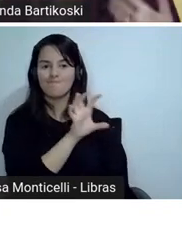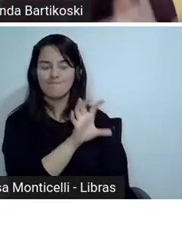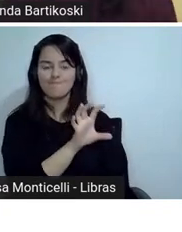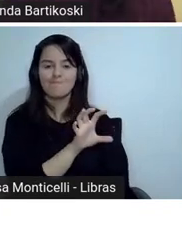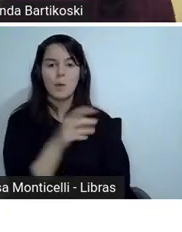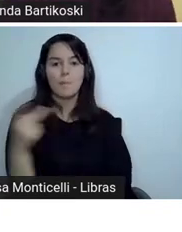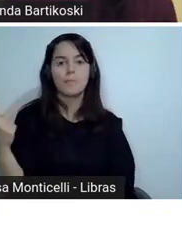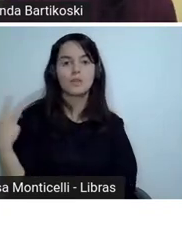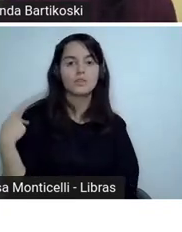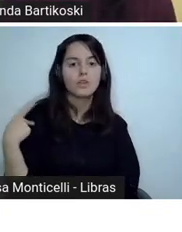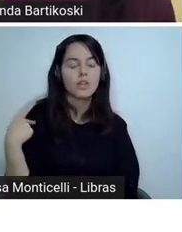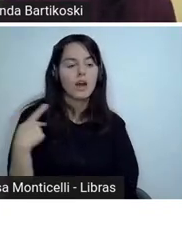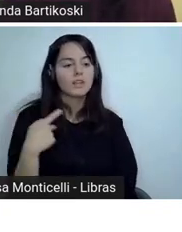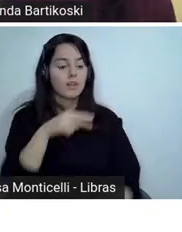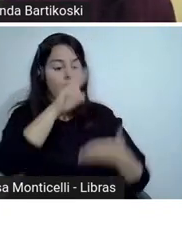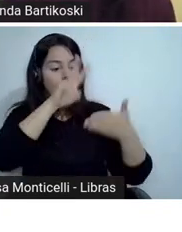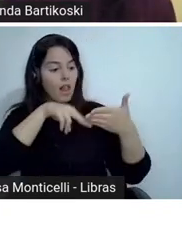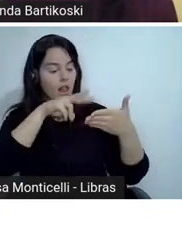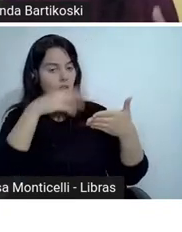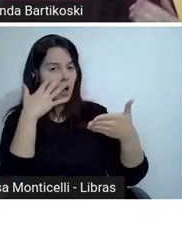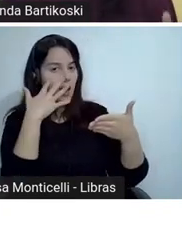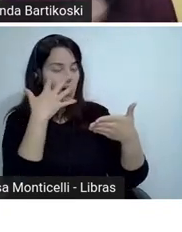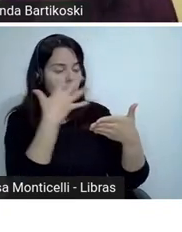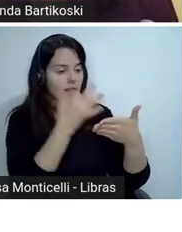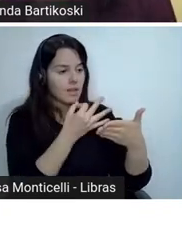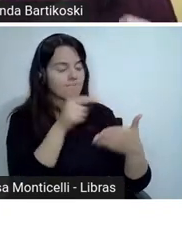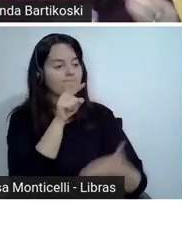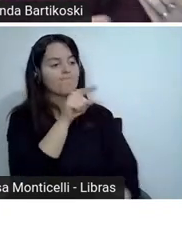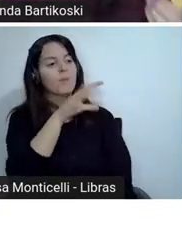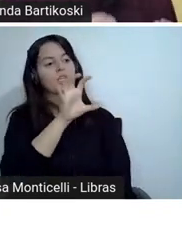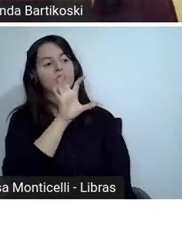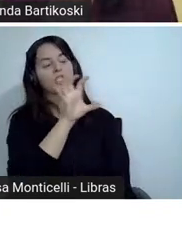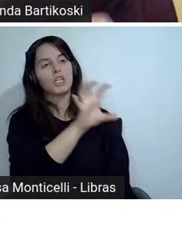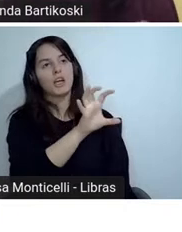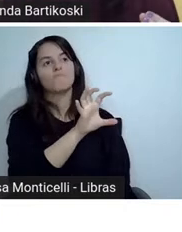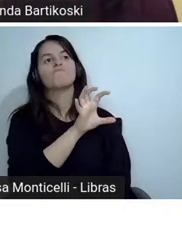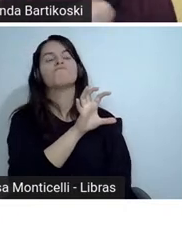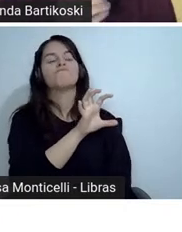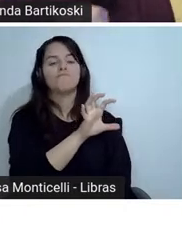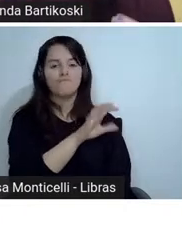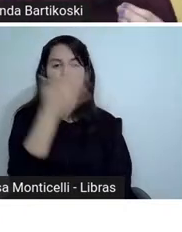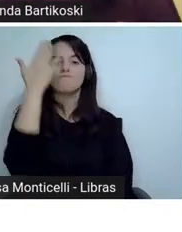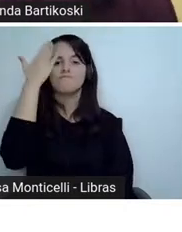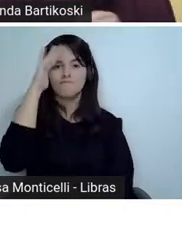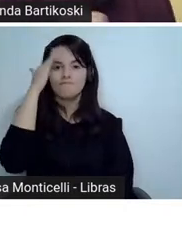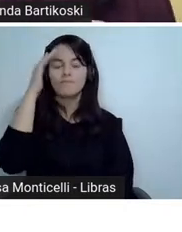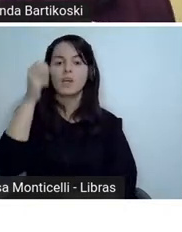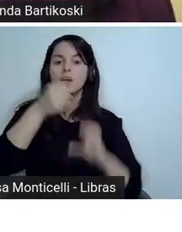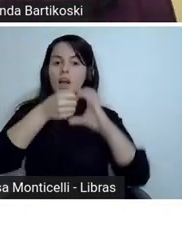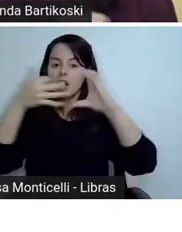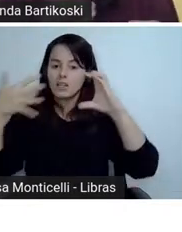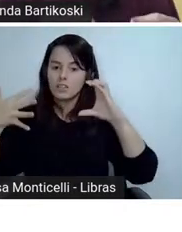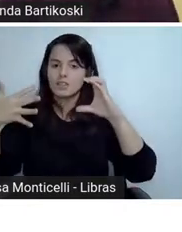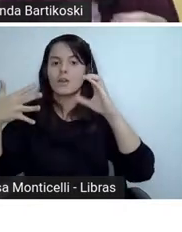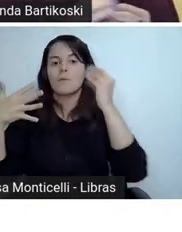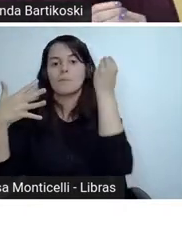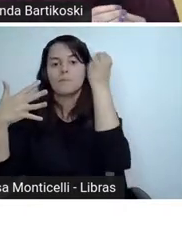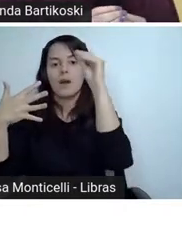atenta desse texto então essas habilidades de leitura também serão desenvolvidas